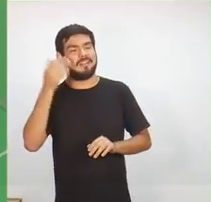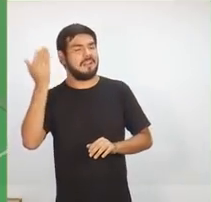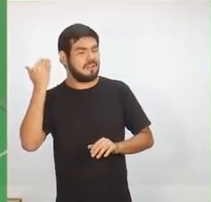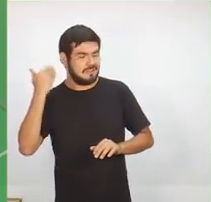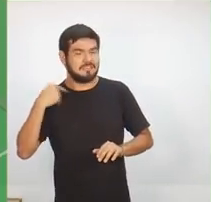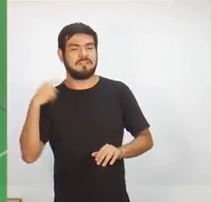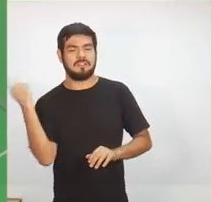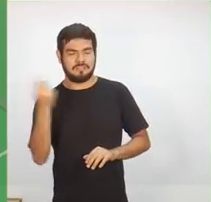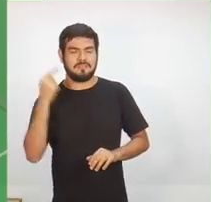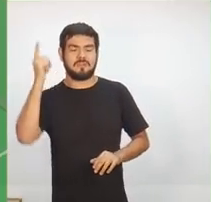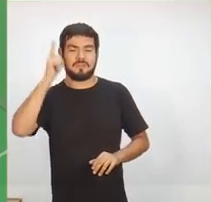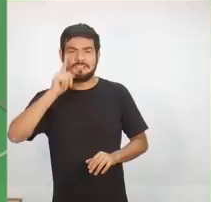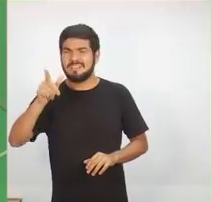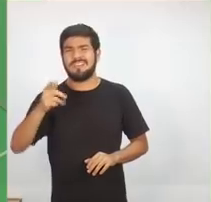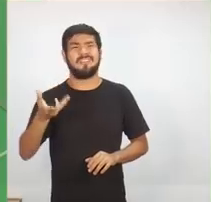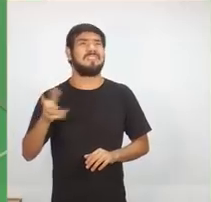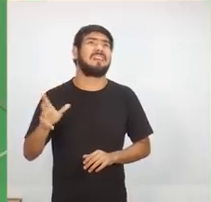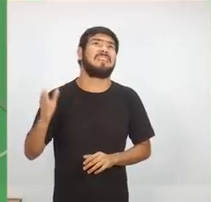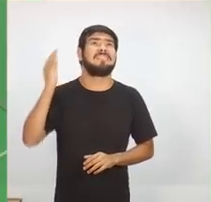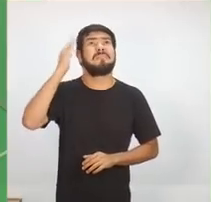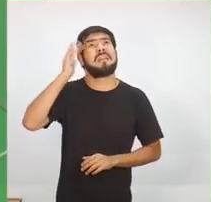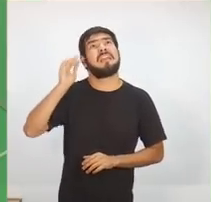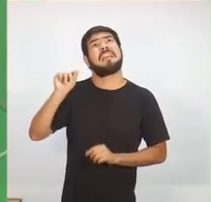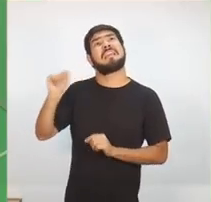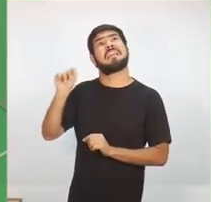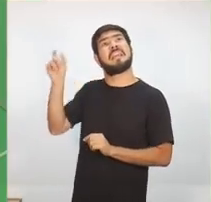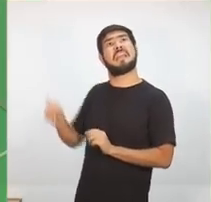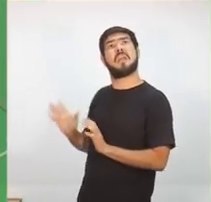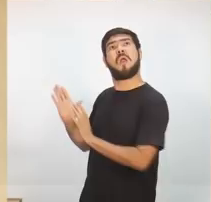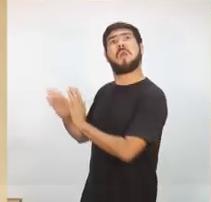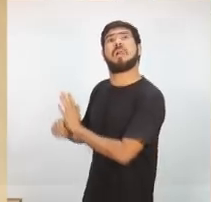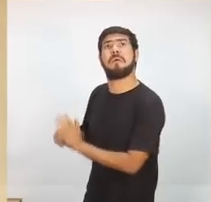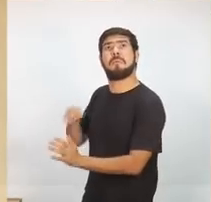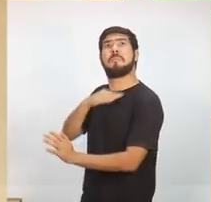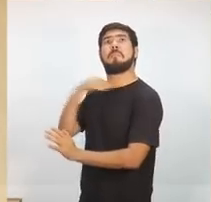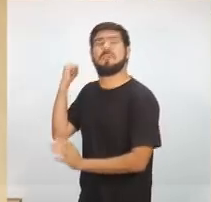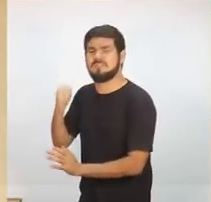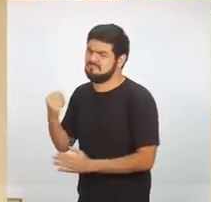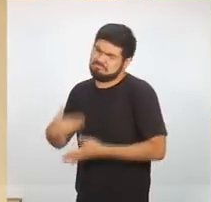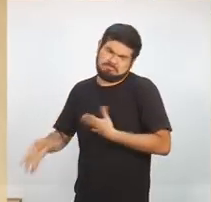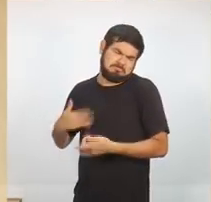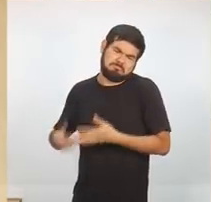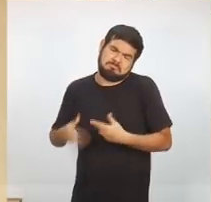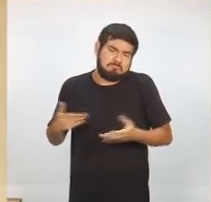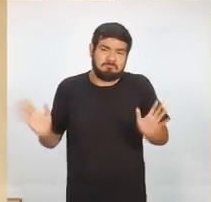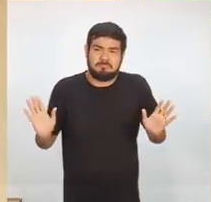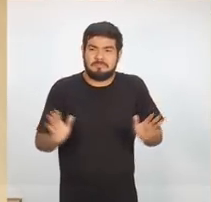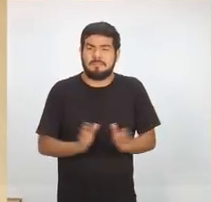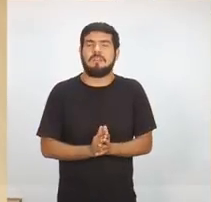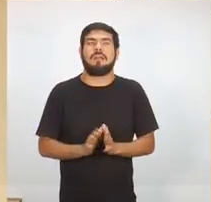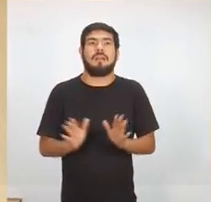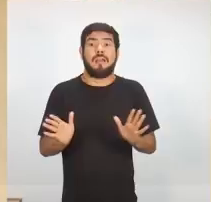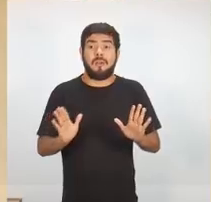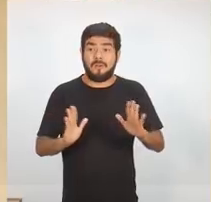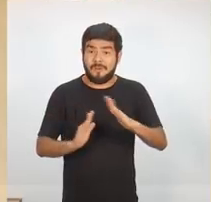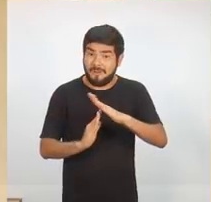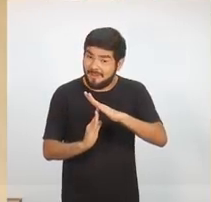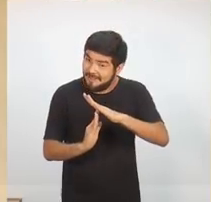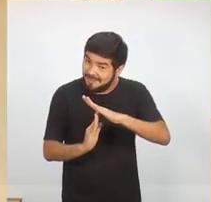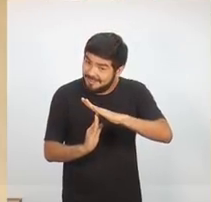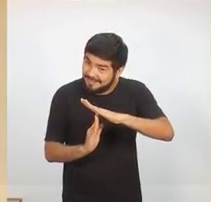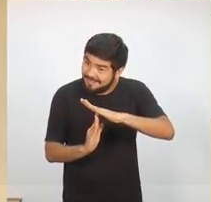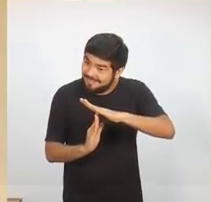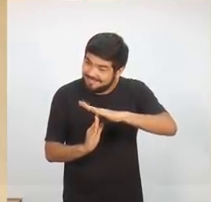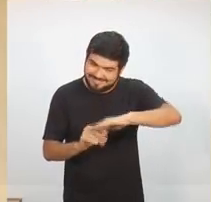nós vamos conseguir com que... Eu não quero saber quem foi assaltado ou quem foi morto. não quero... Agora, eu tenho que deixar todo o tempo de